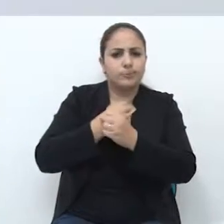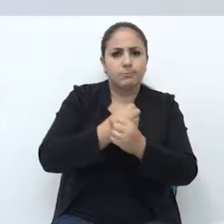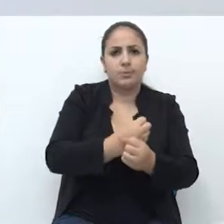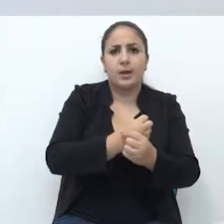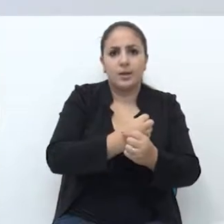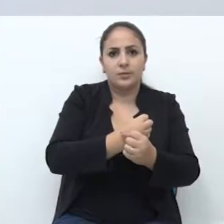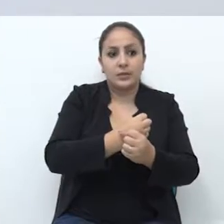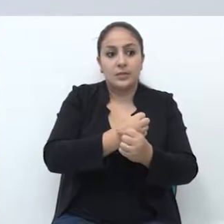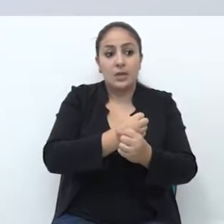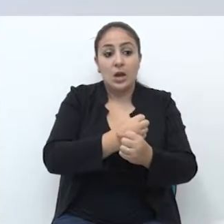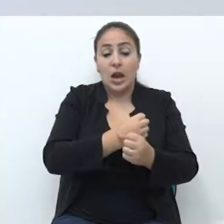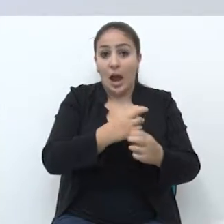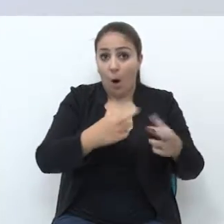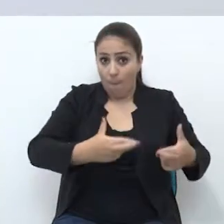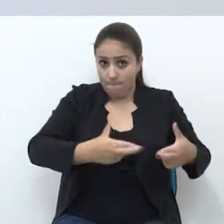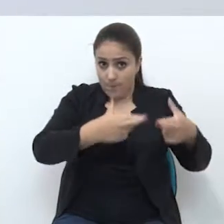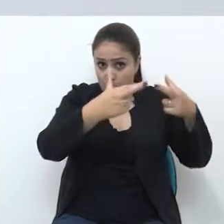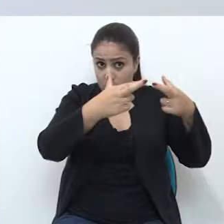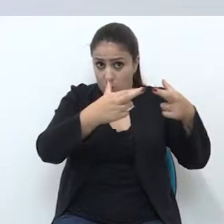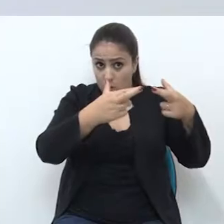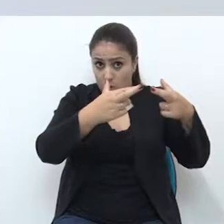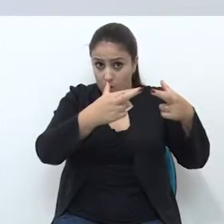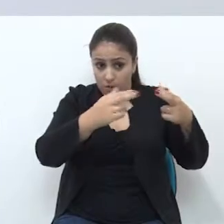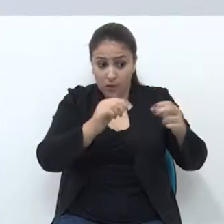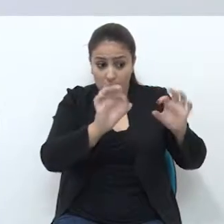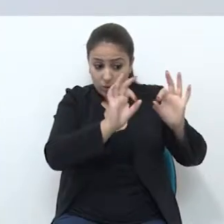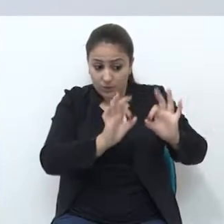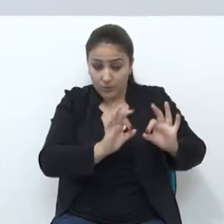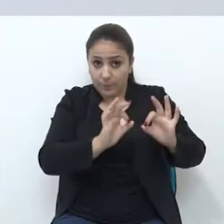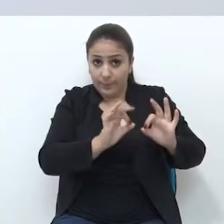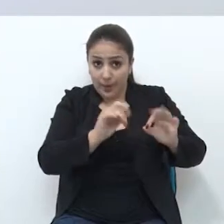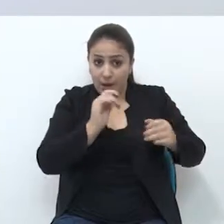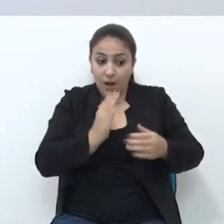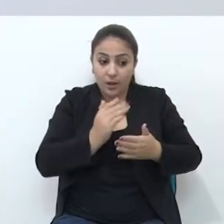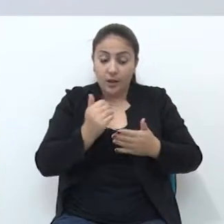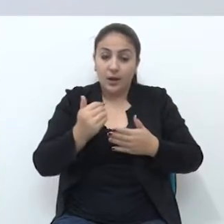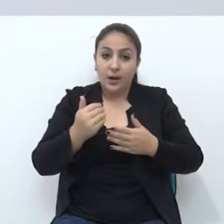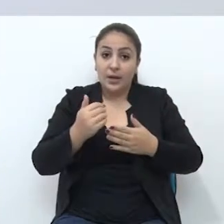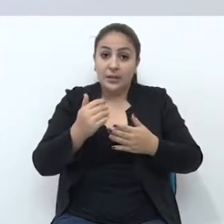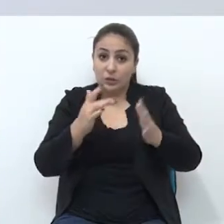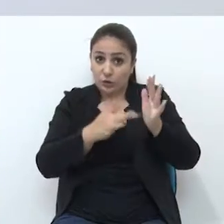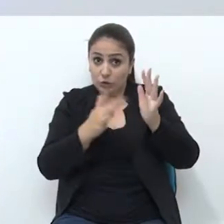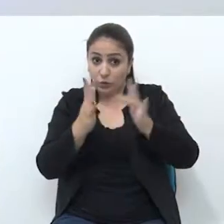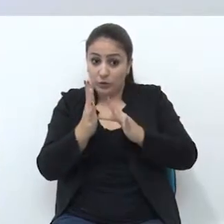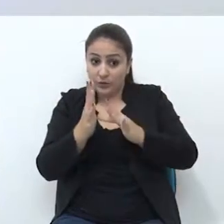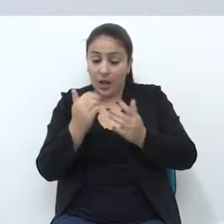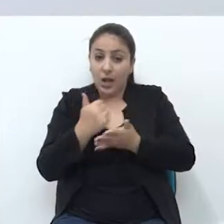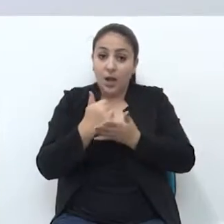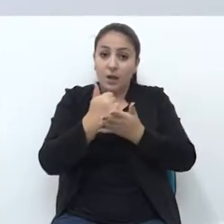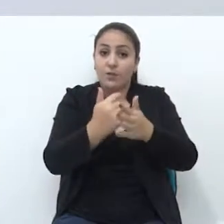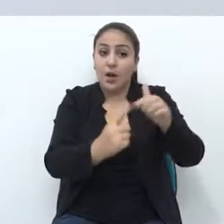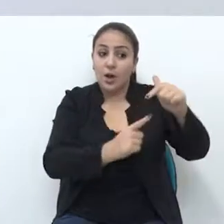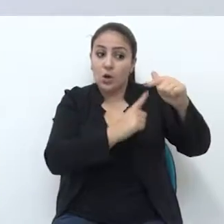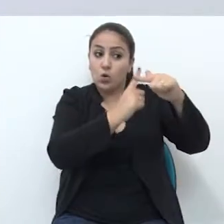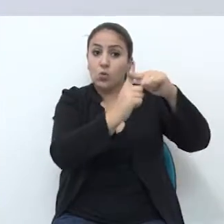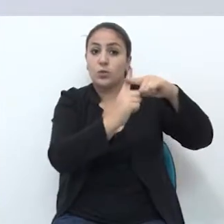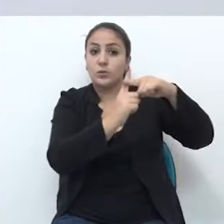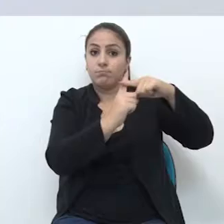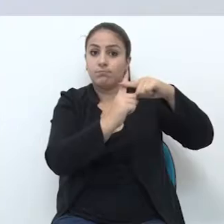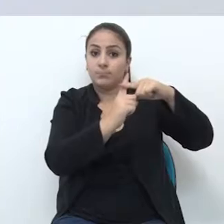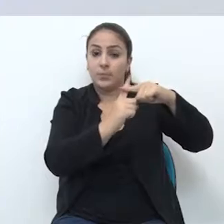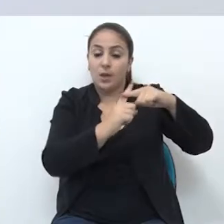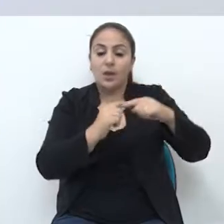Romano, porque Ele vai carregar a cruz. Toda pessoa que era condenada à morte de cruz,